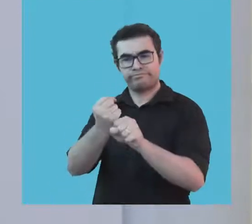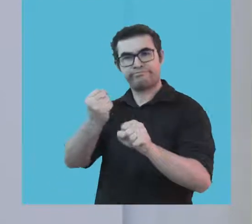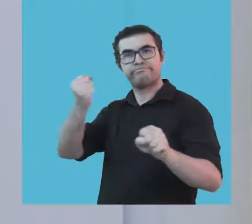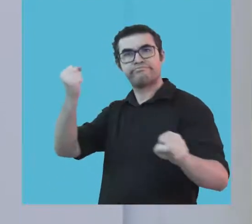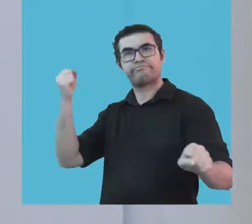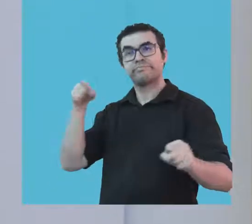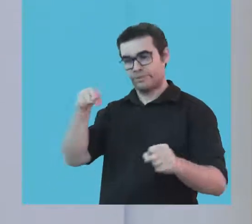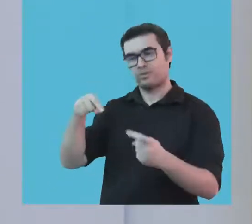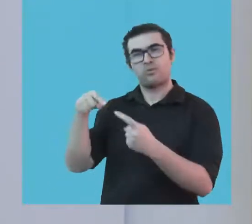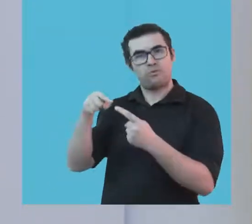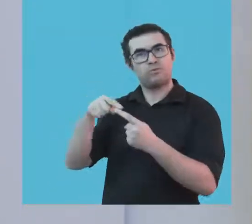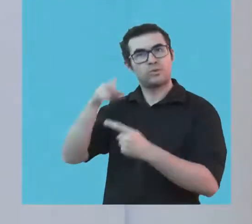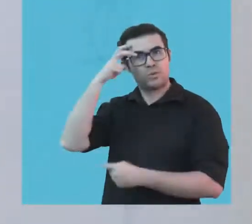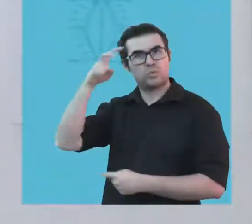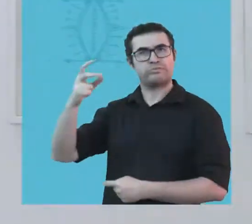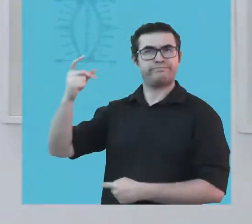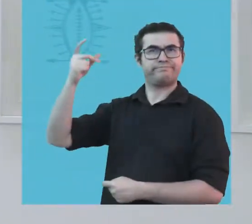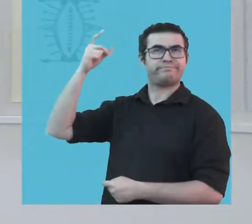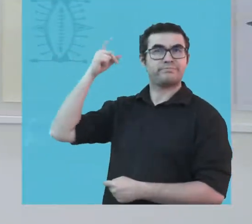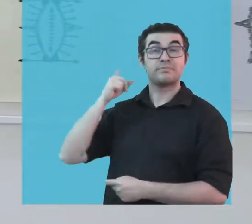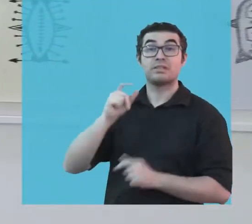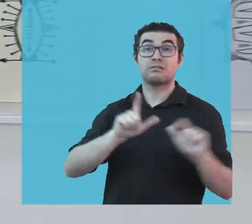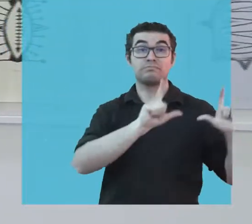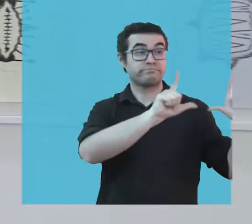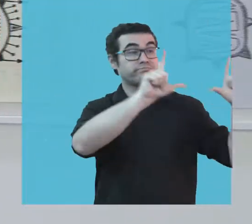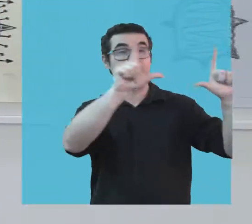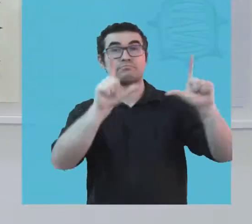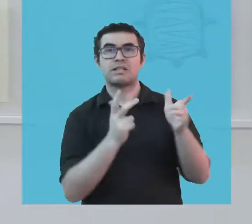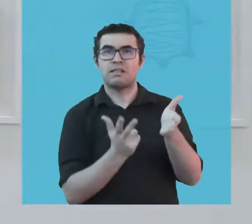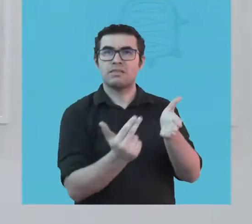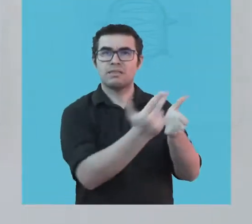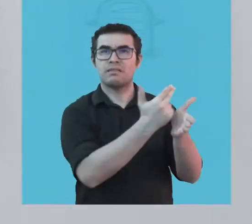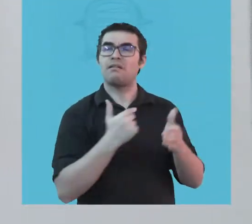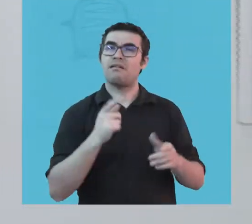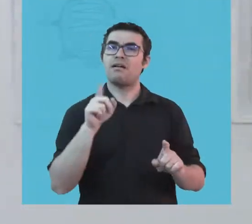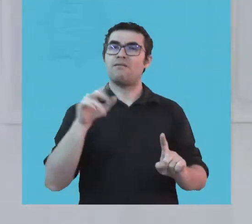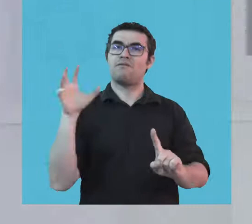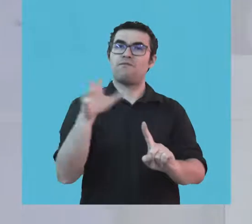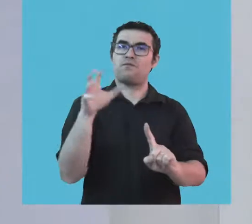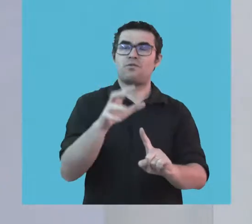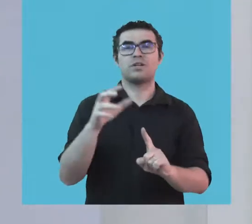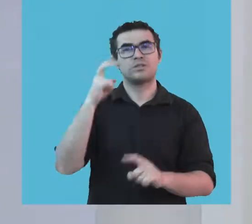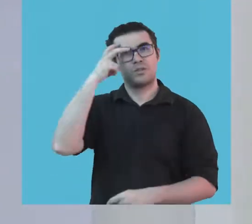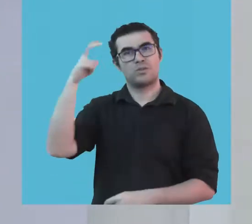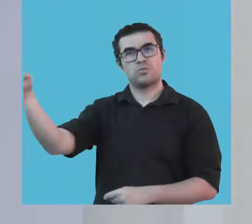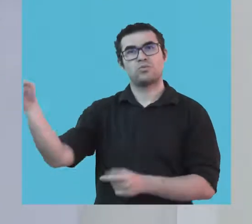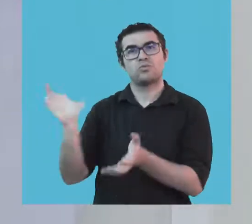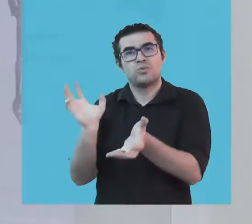Uma lança ancestral, gravuras inspiradas na cultura indígena.